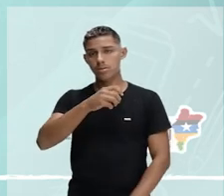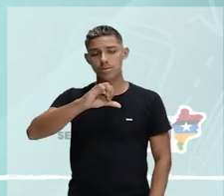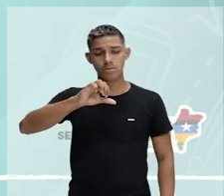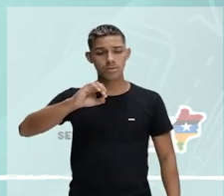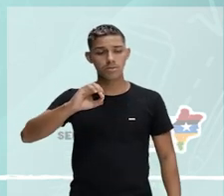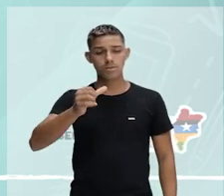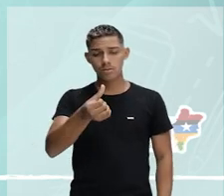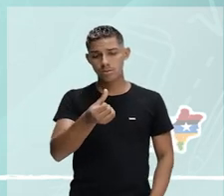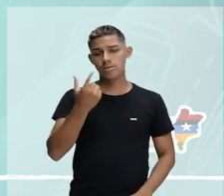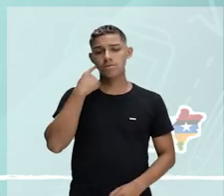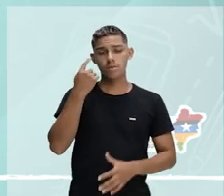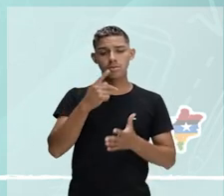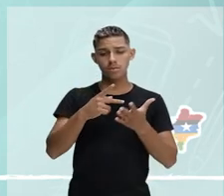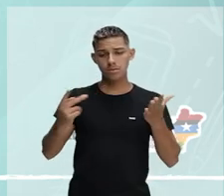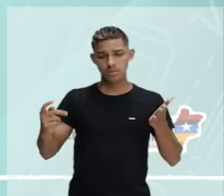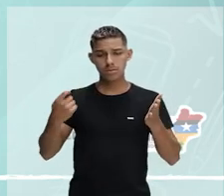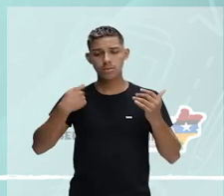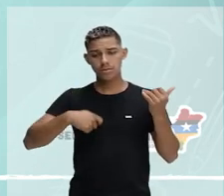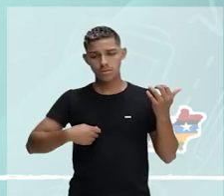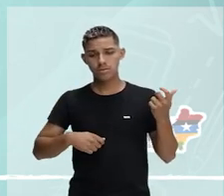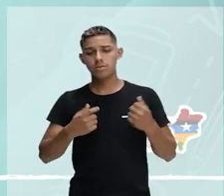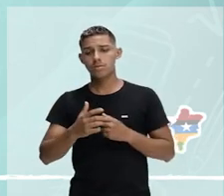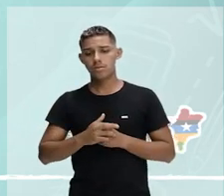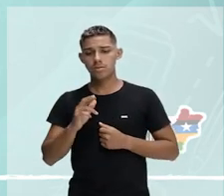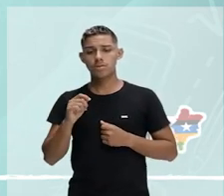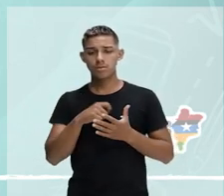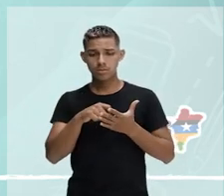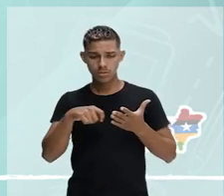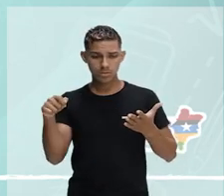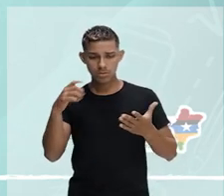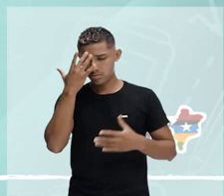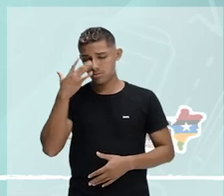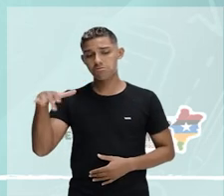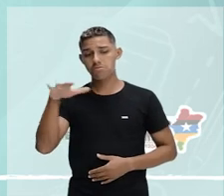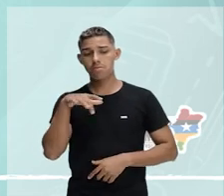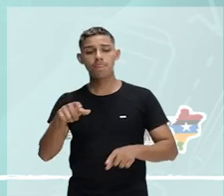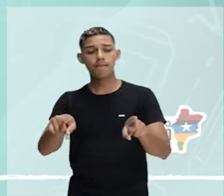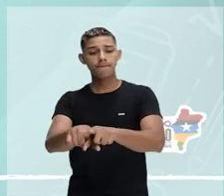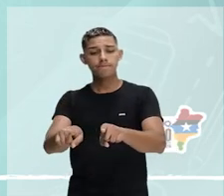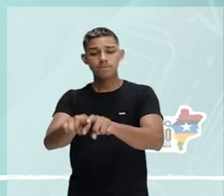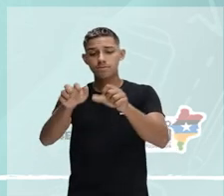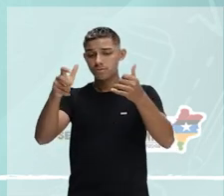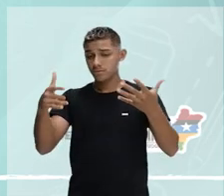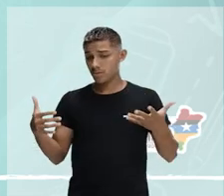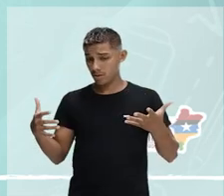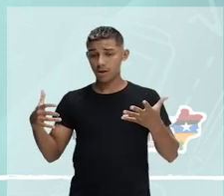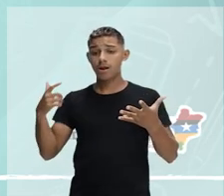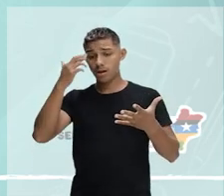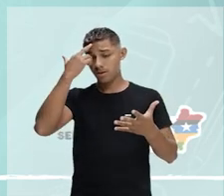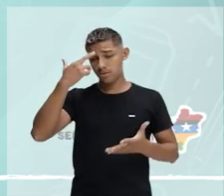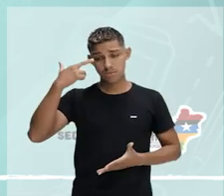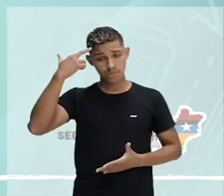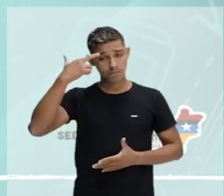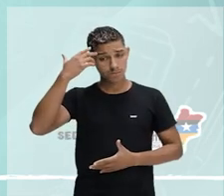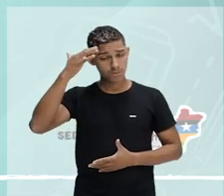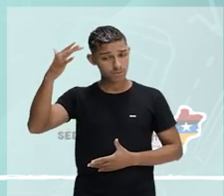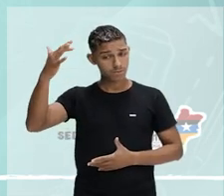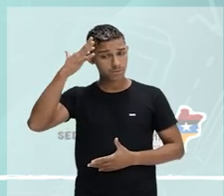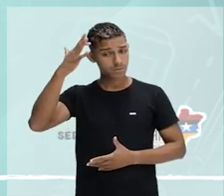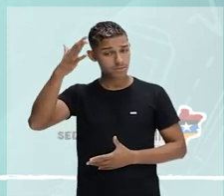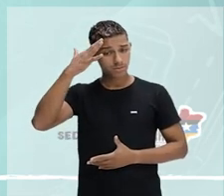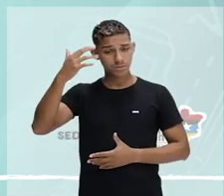rimador e escritor popular. Severino construiu uma obra que mesclava referências históricas com o universo de criaturas